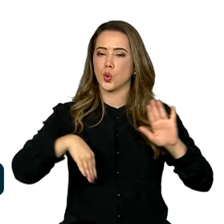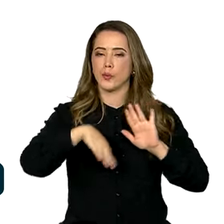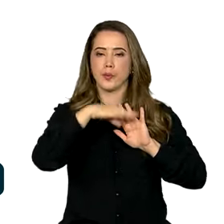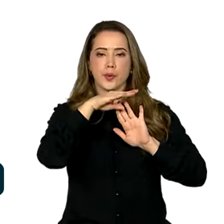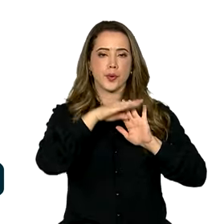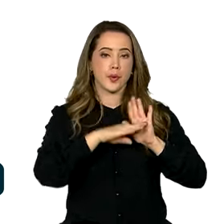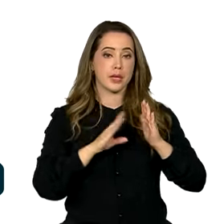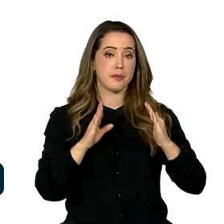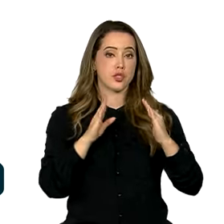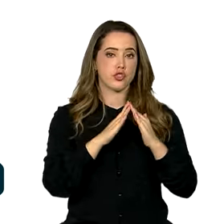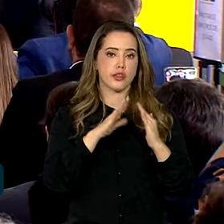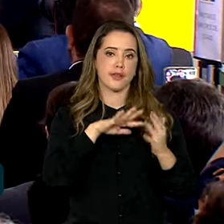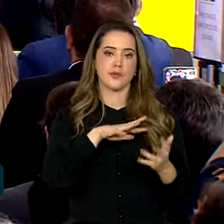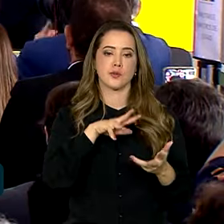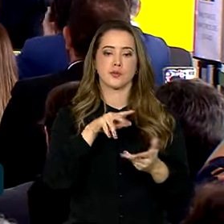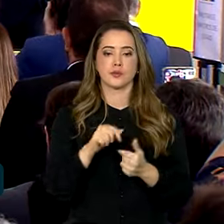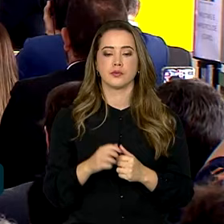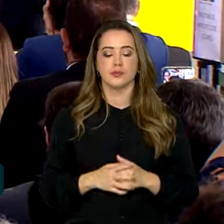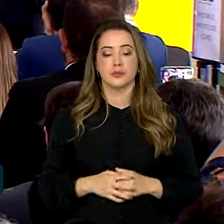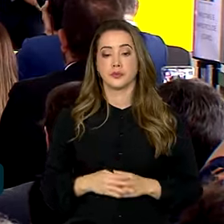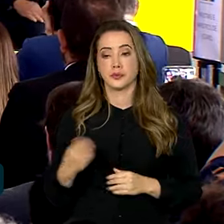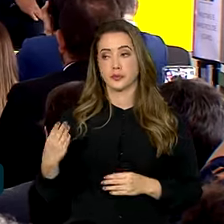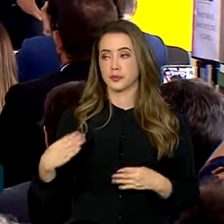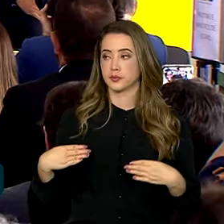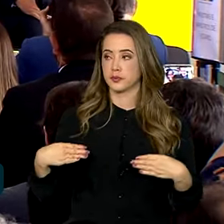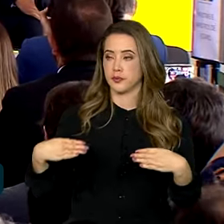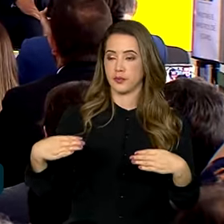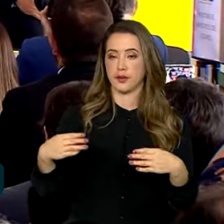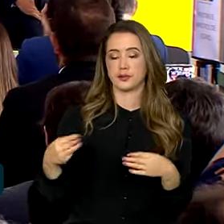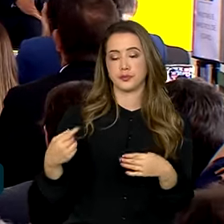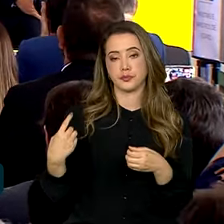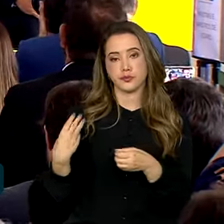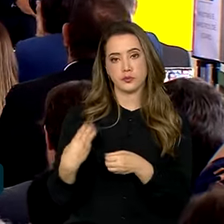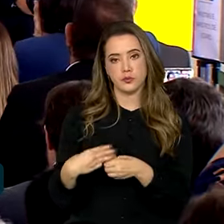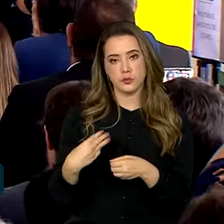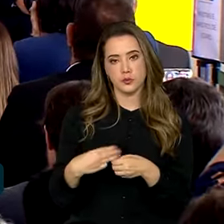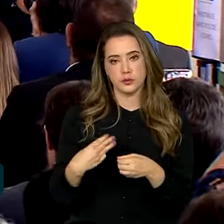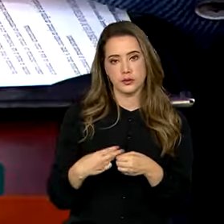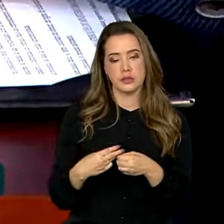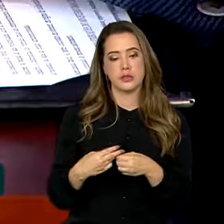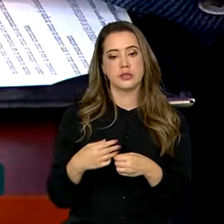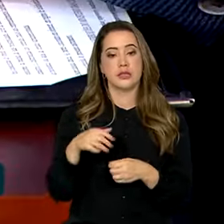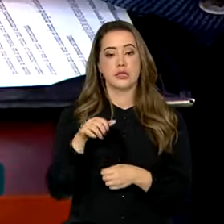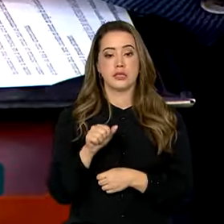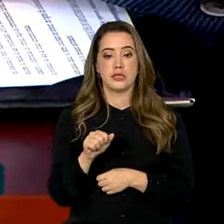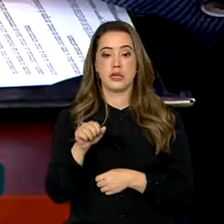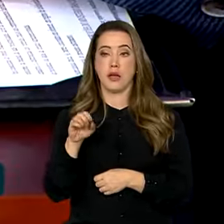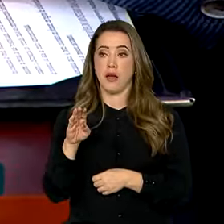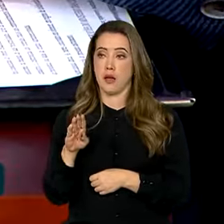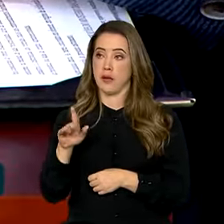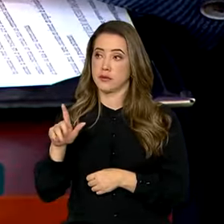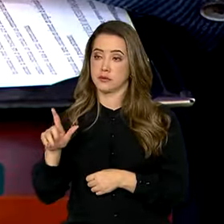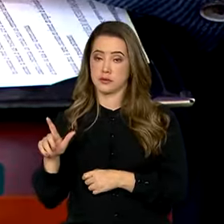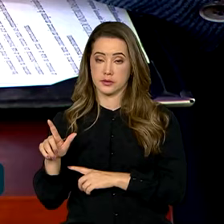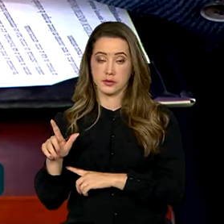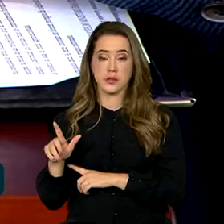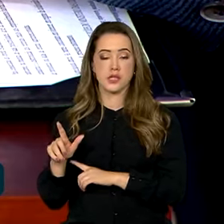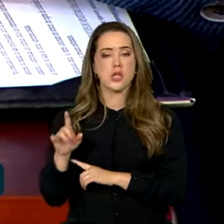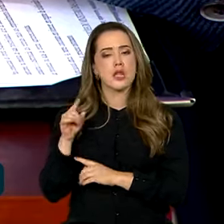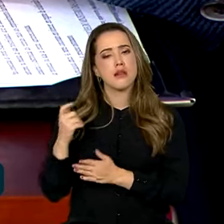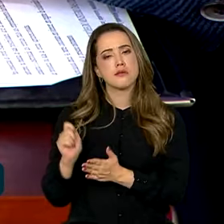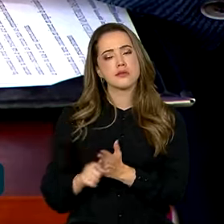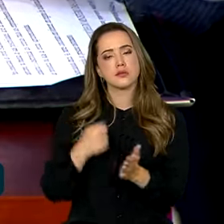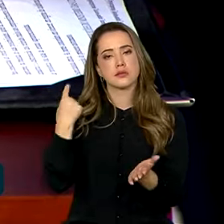habitacionais do mundo. O Ministério das Cidades e a Academia Brasileira de Letras assinaram no evento um protocolo de